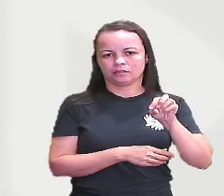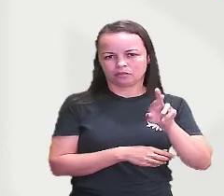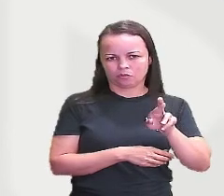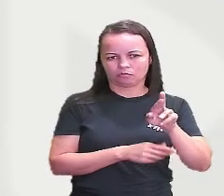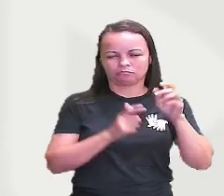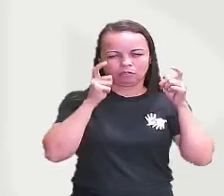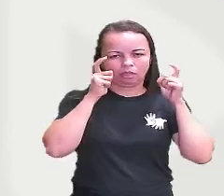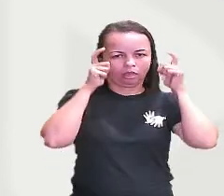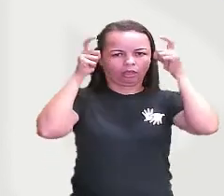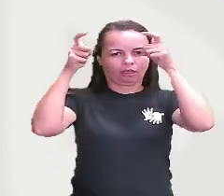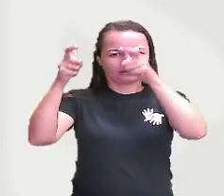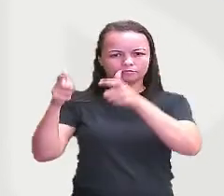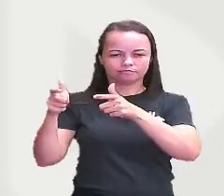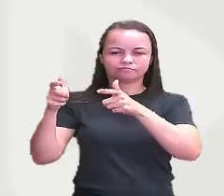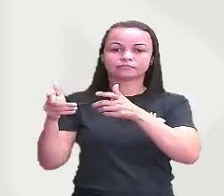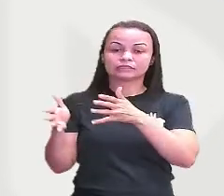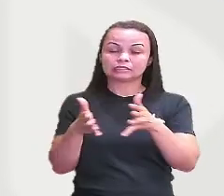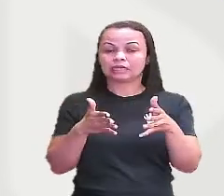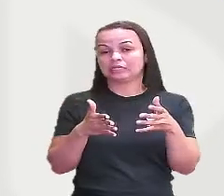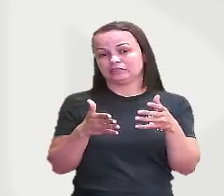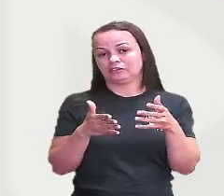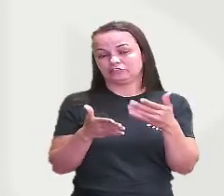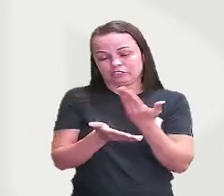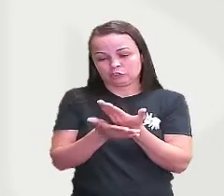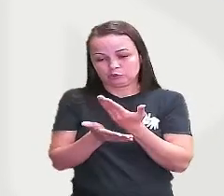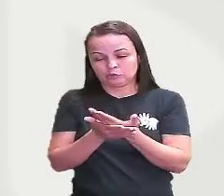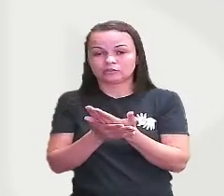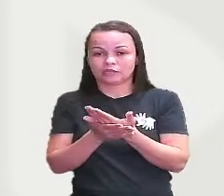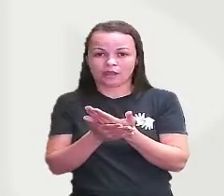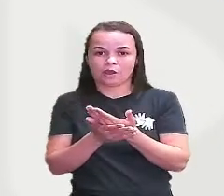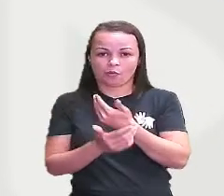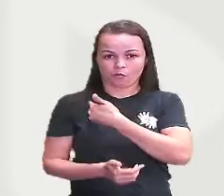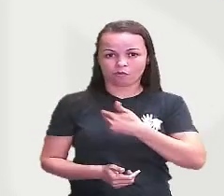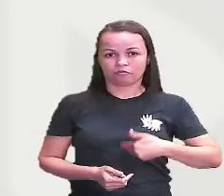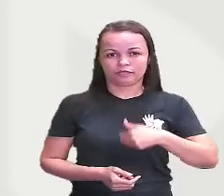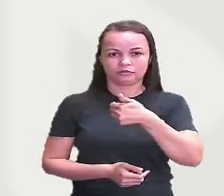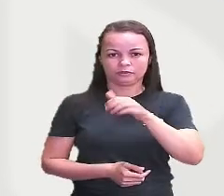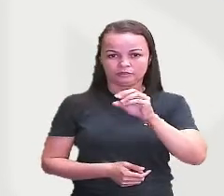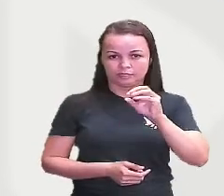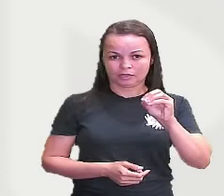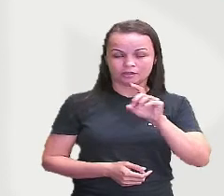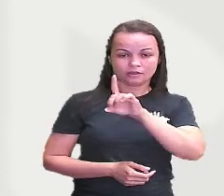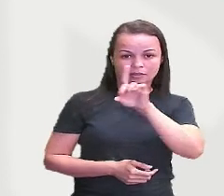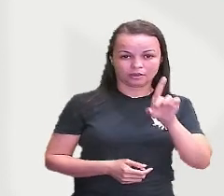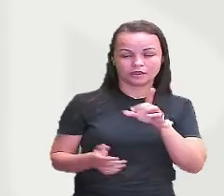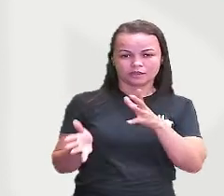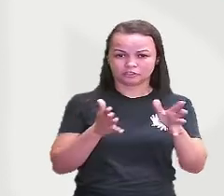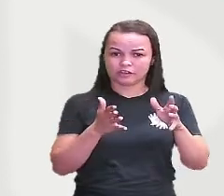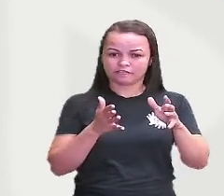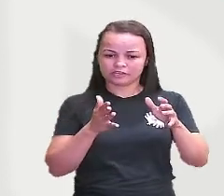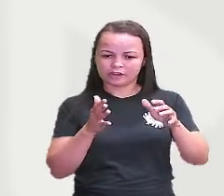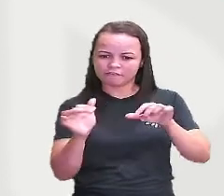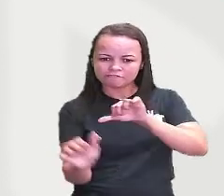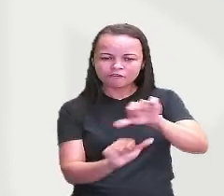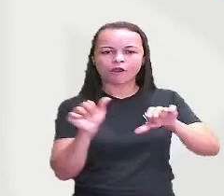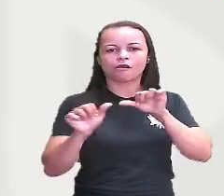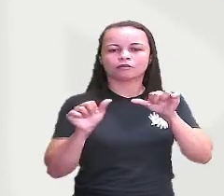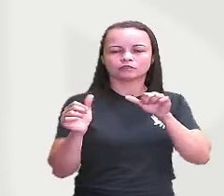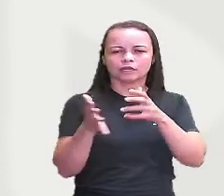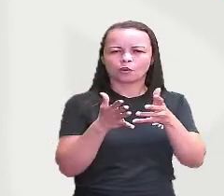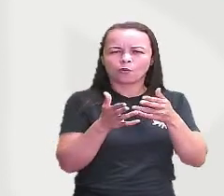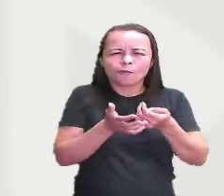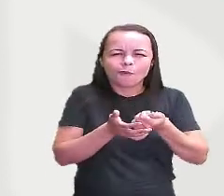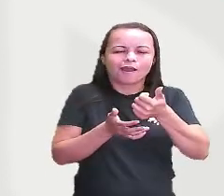vai estudar o governo dos cem dias porque meio que numa reviravolta quase que de novela o Napoleão